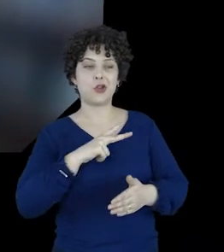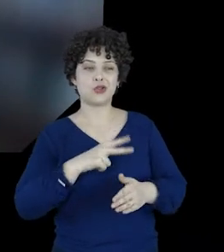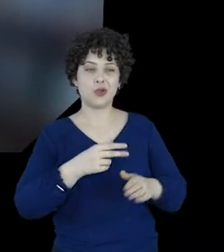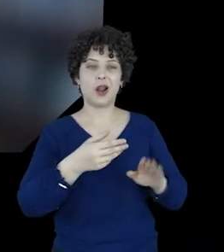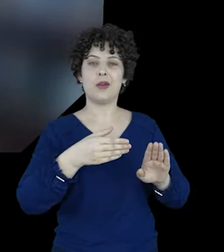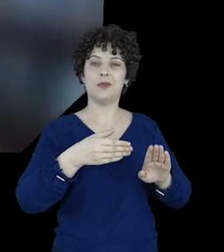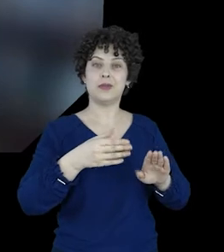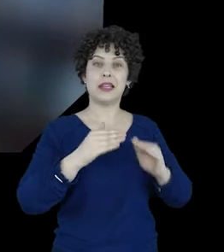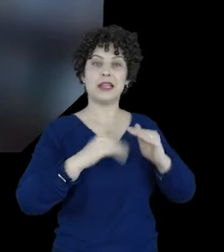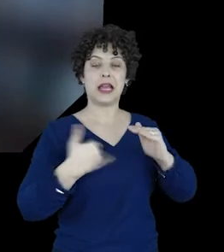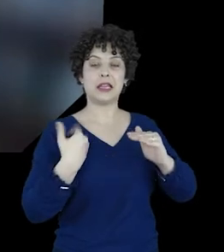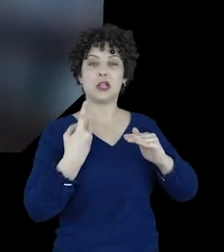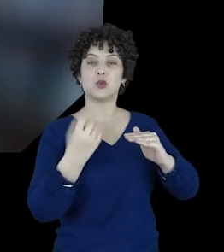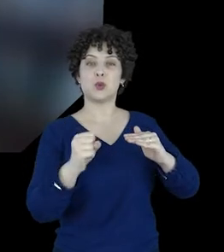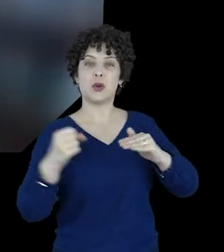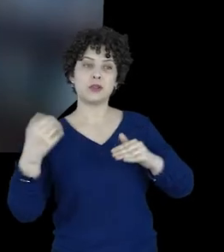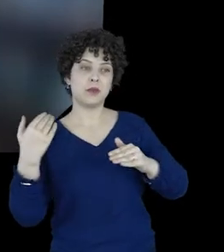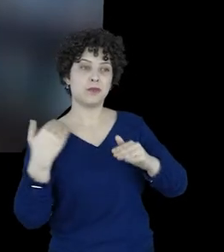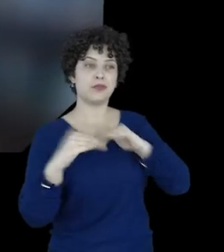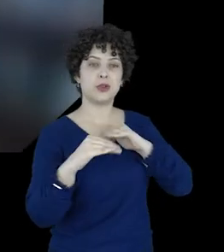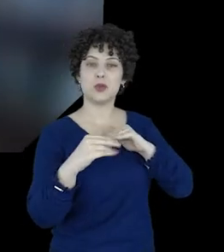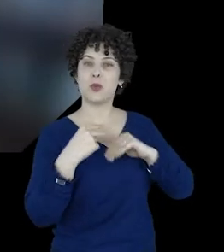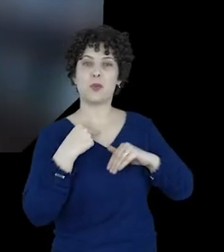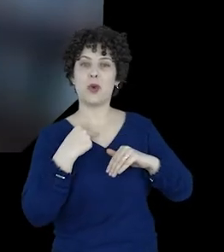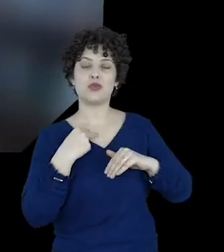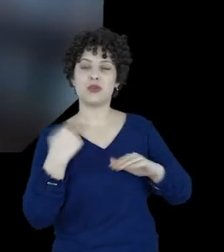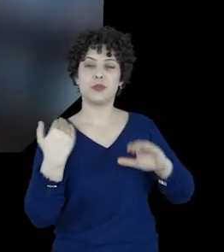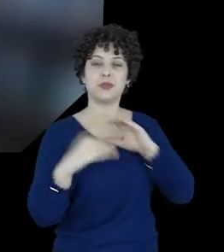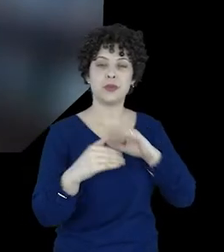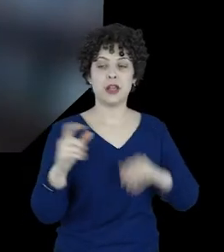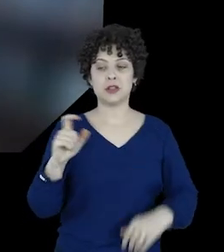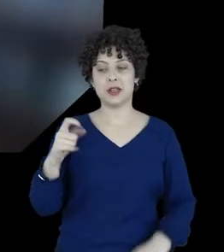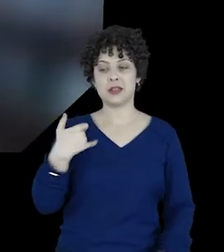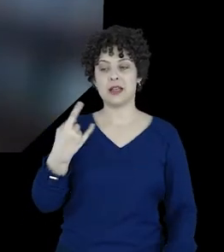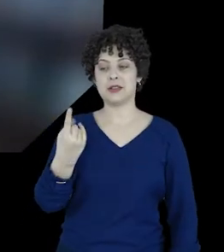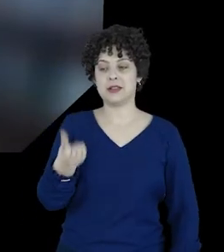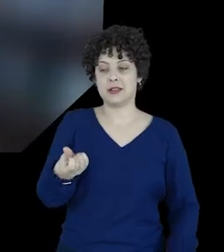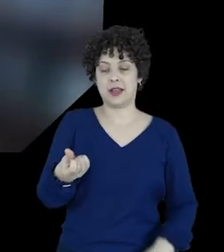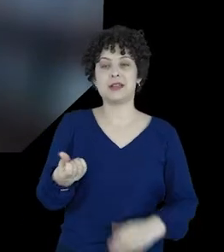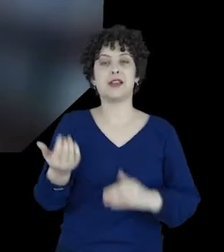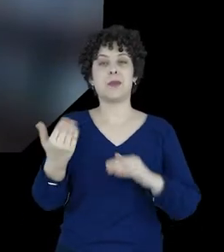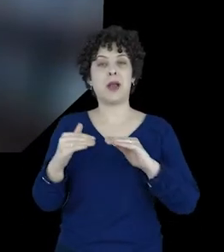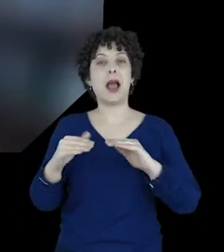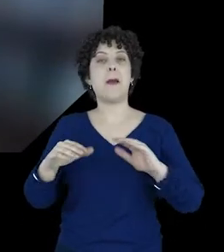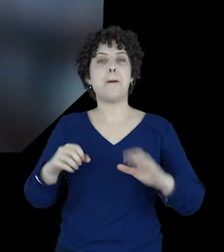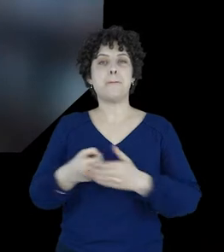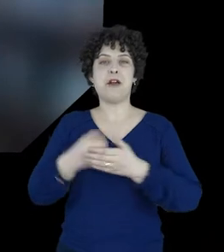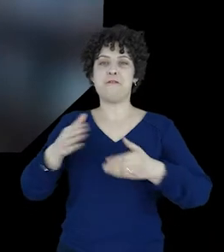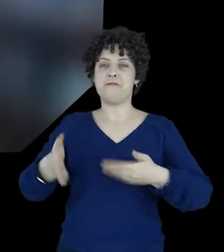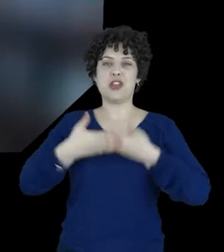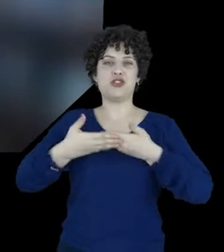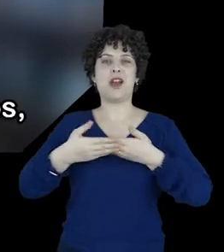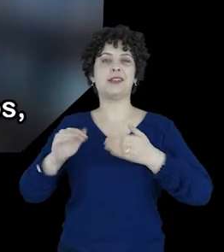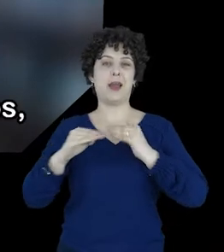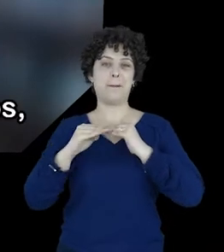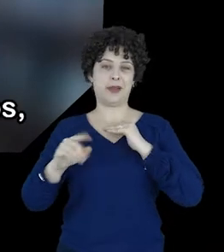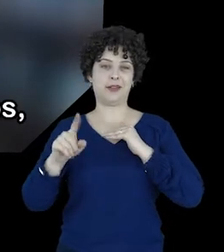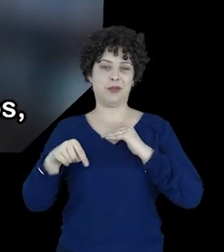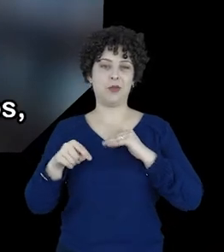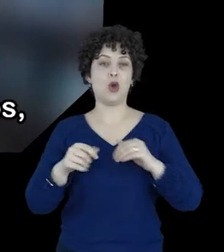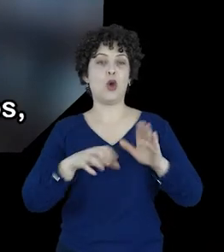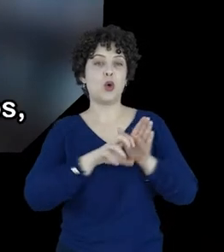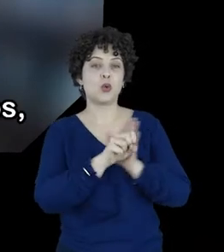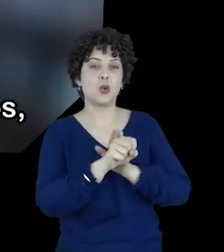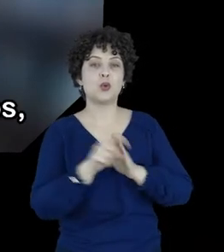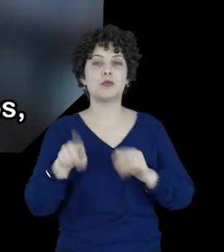para pessoas com menos de 18 anos. Usuários do TikTok com menos de 16 anos terão contas privadas por padrão. O Google prometeu